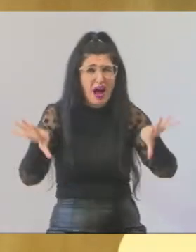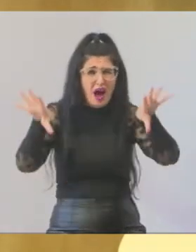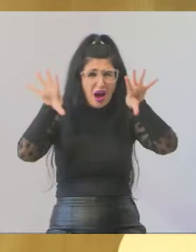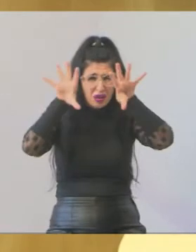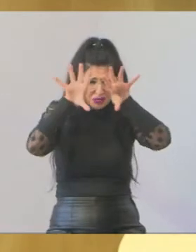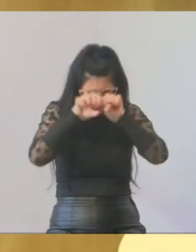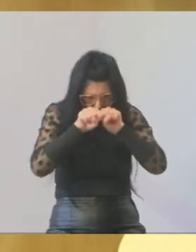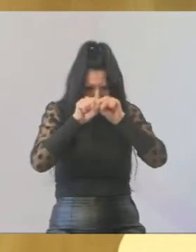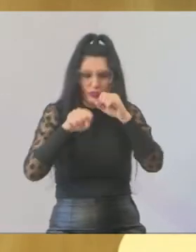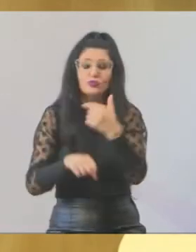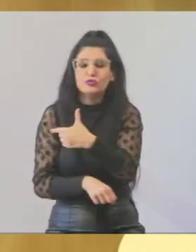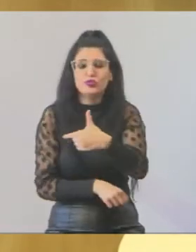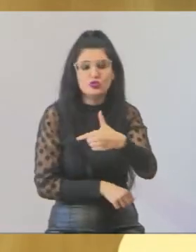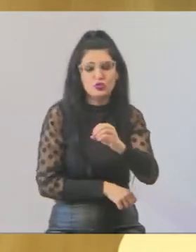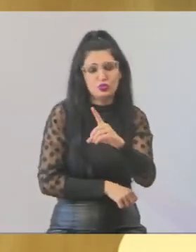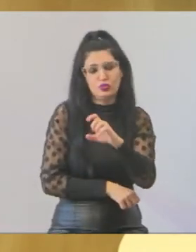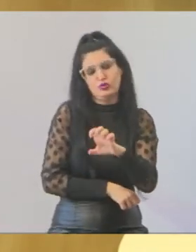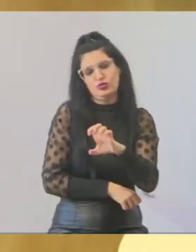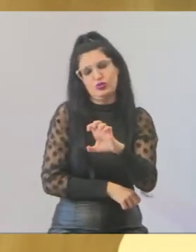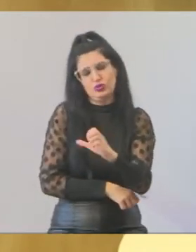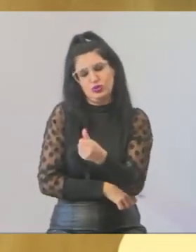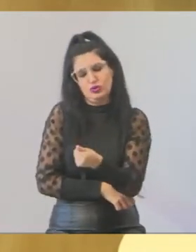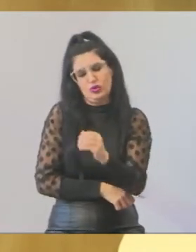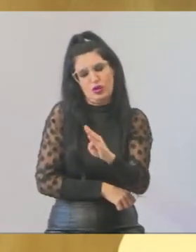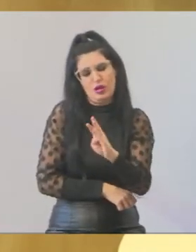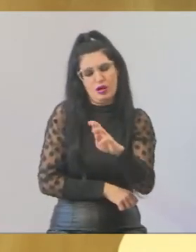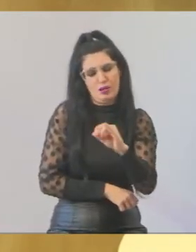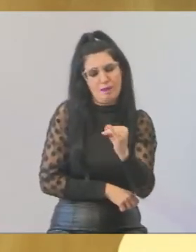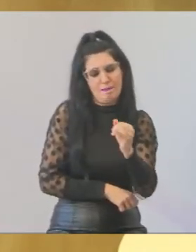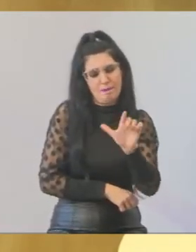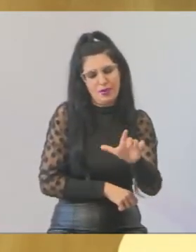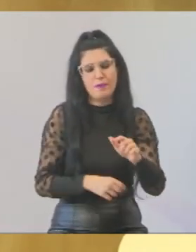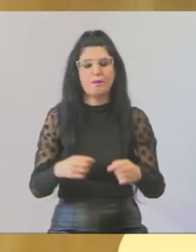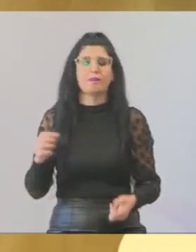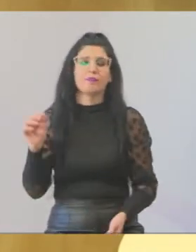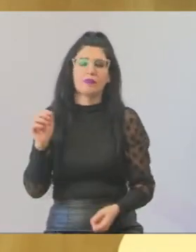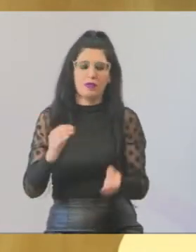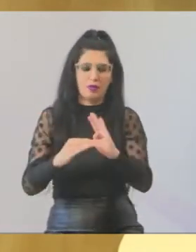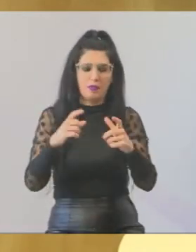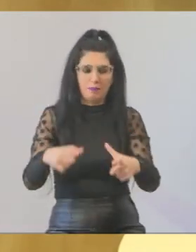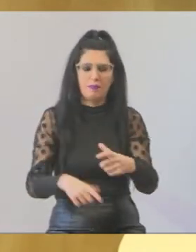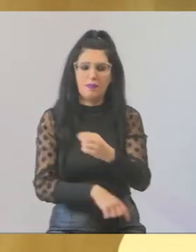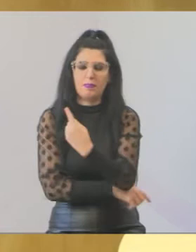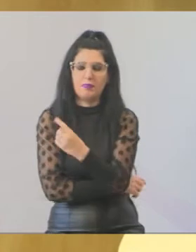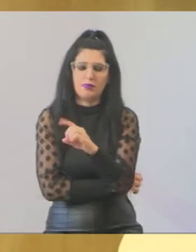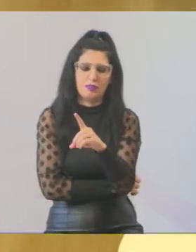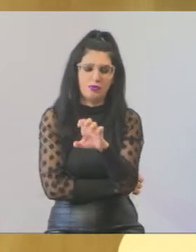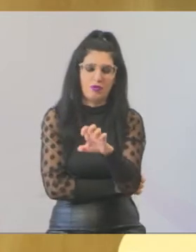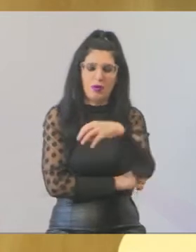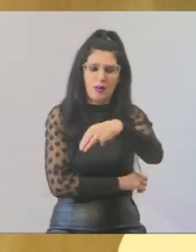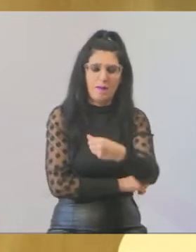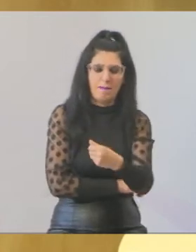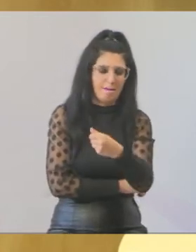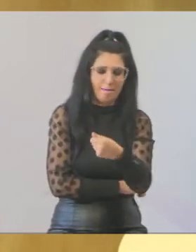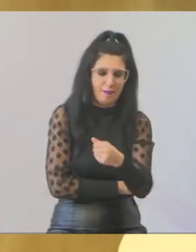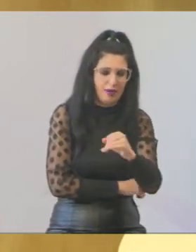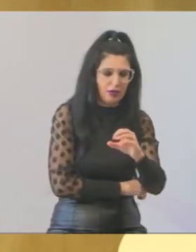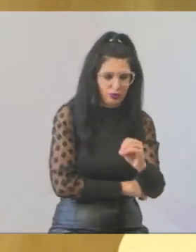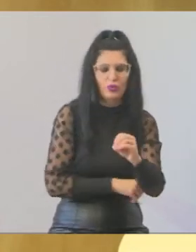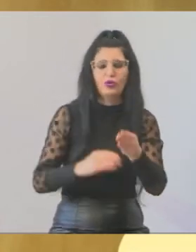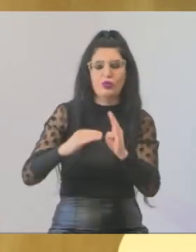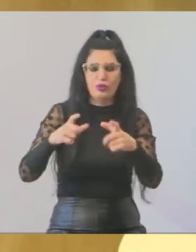de abril, 1º de maio, que pega aquele trecho ali, os próprios moradores do Garapés, chacras reunidas do Garapés, é um trecho muito escuro.